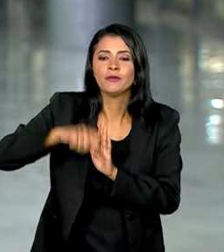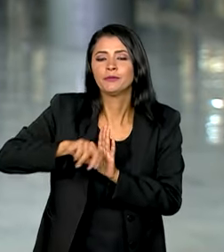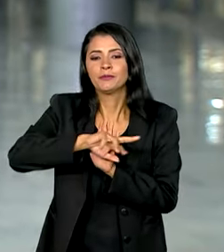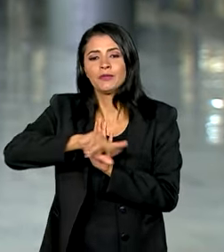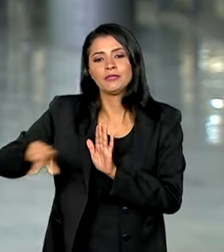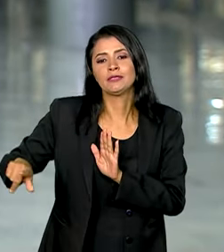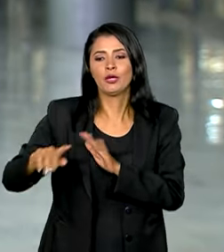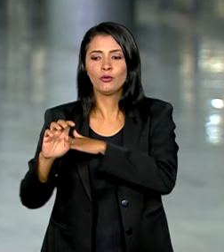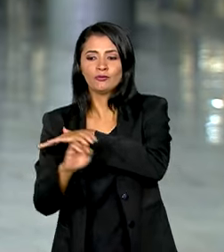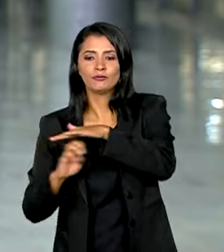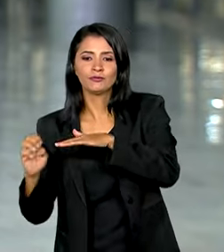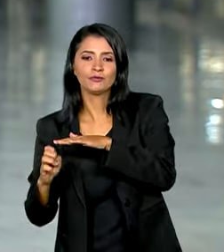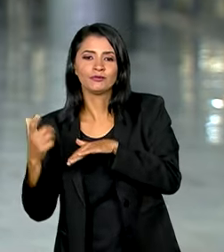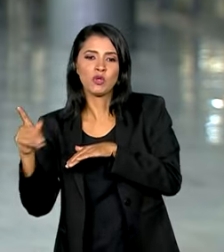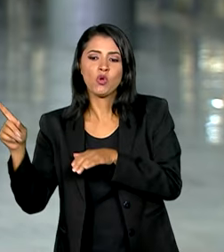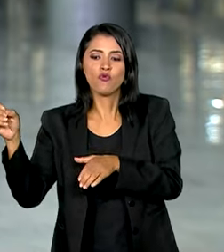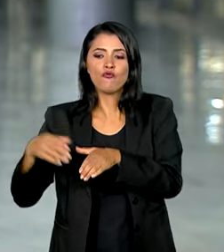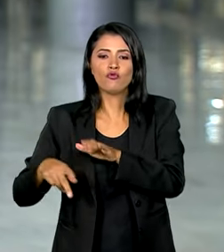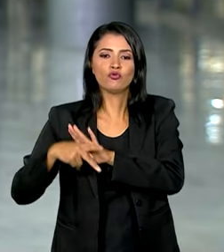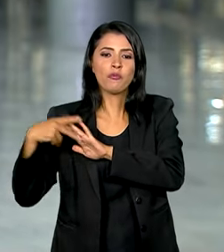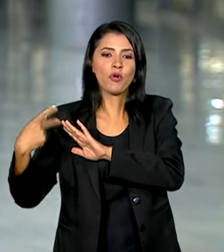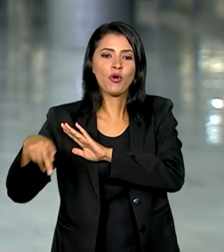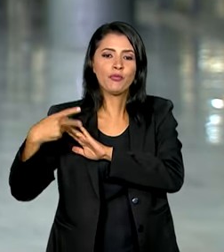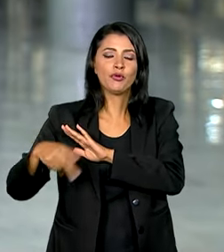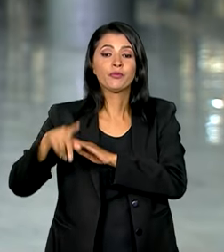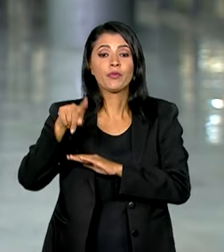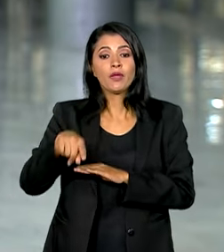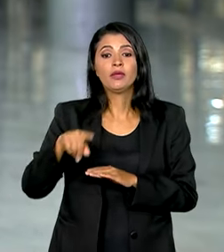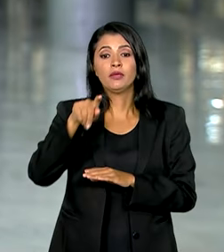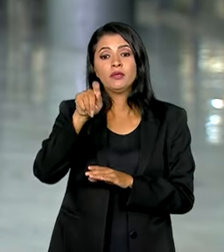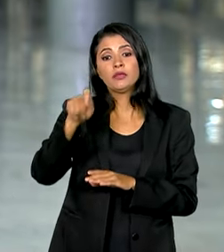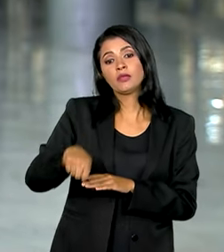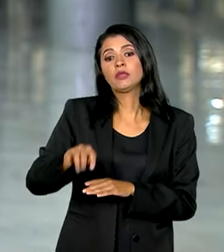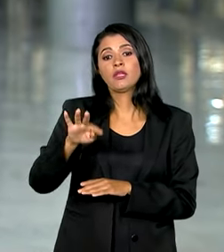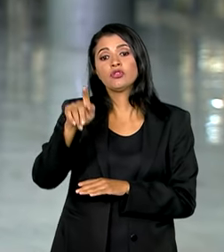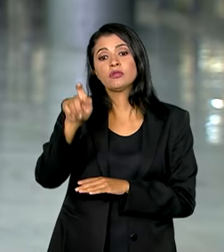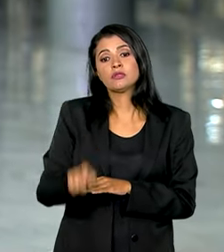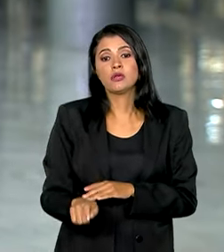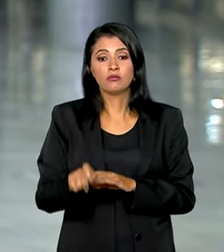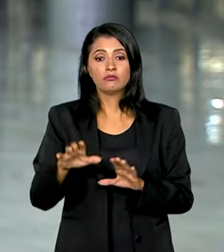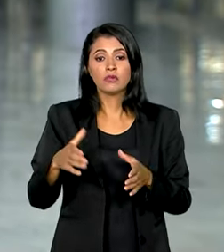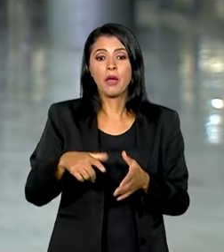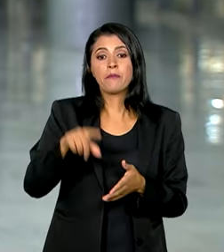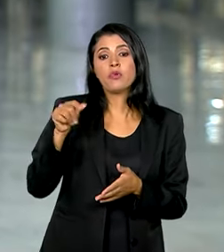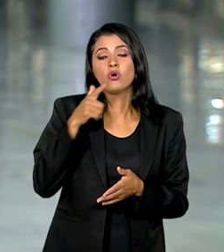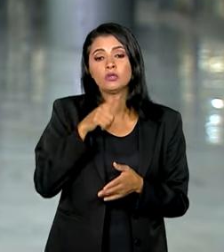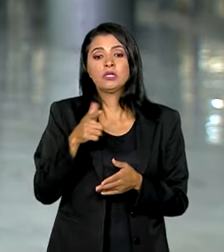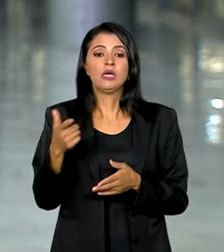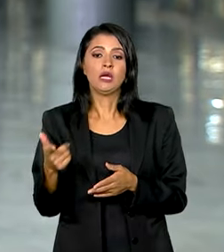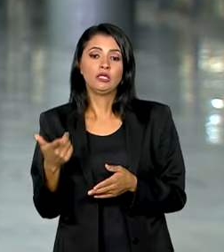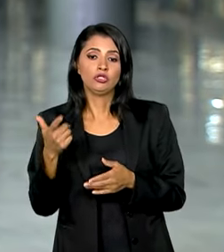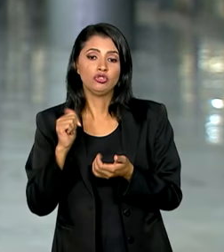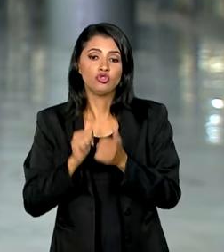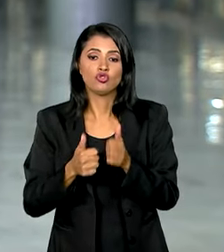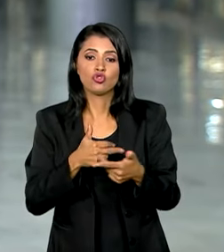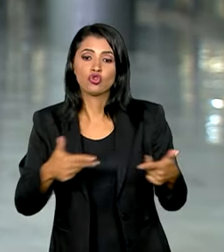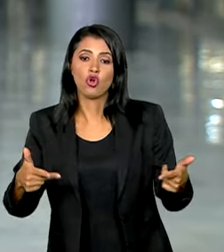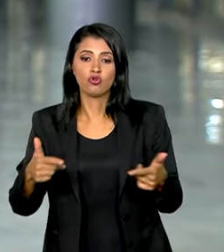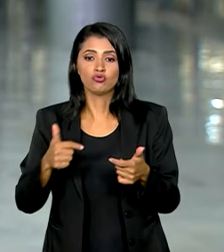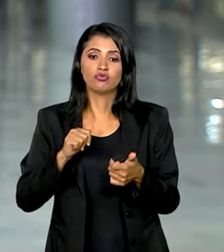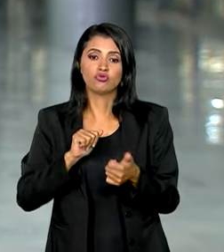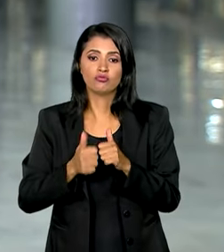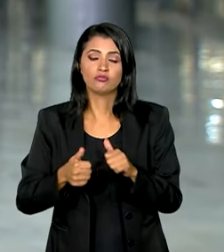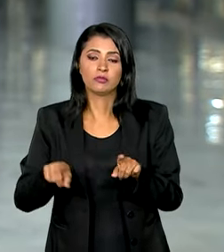de offshores, os chamados fundos exclusivos, e a taxação do mercado de apostas eletrônicas em jogos esportivos. A